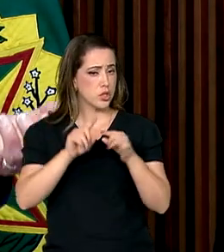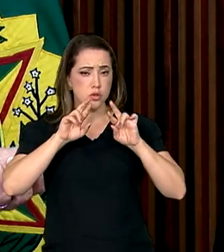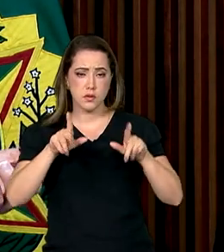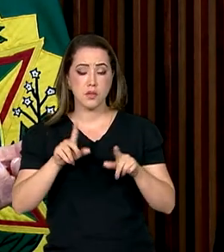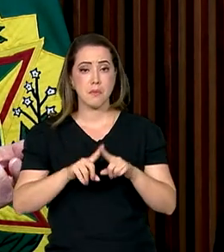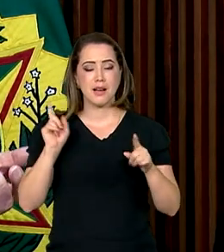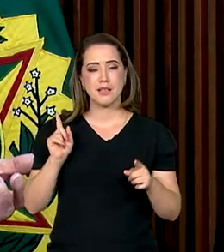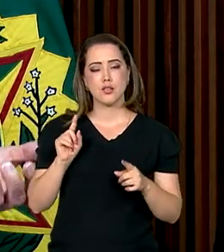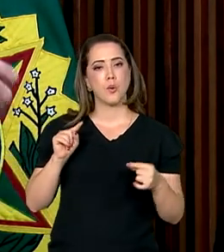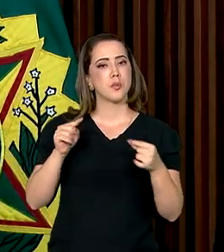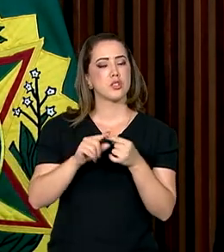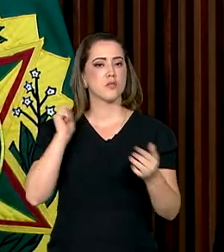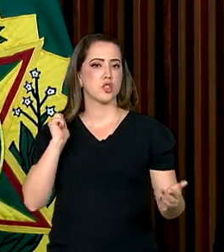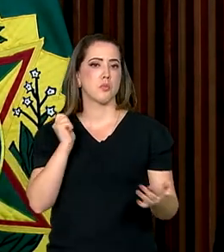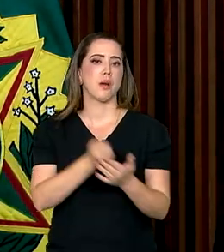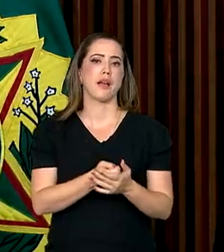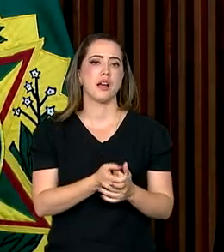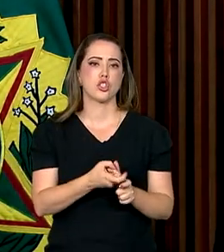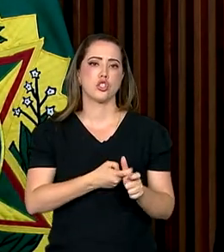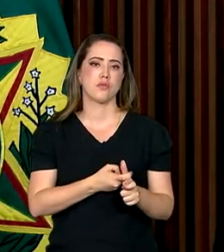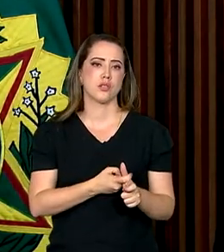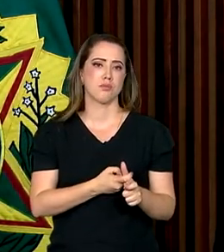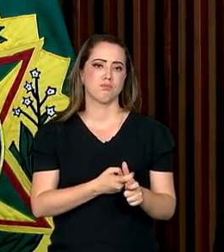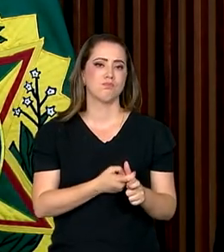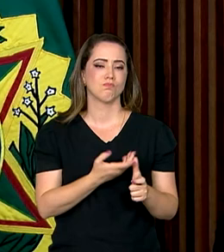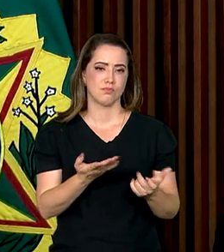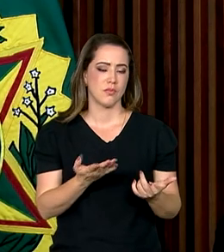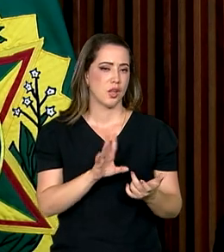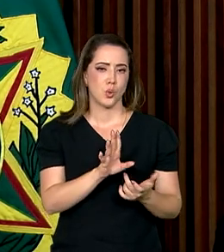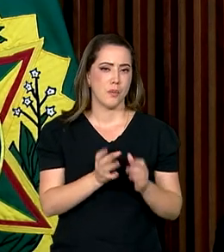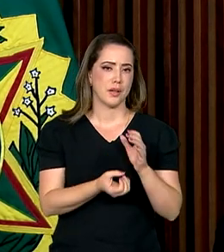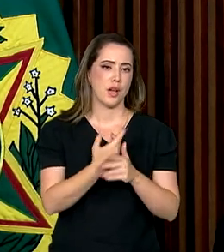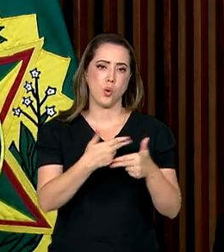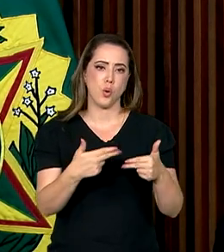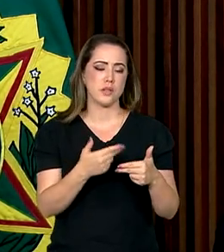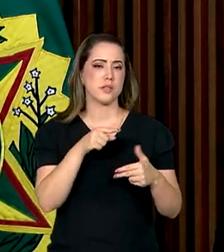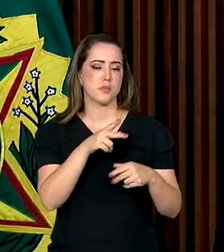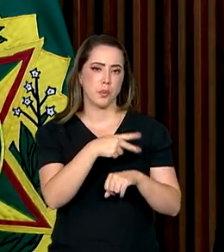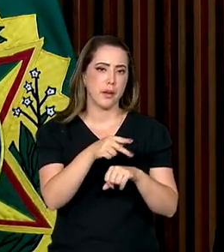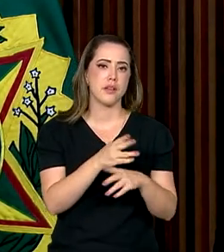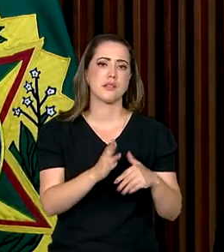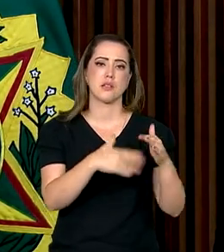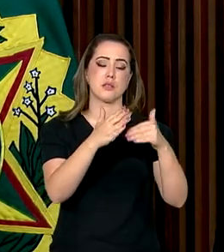pagar dívida, sabe, e não para produzir um ativo produtivo, numa demonstração de que não há contribuição